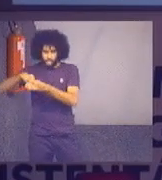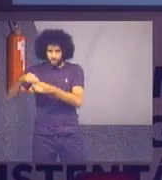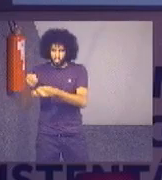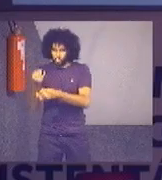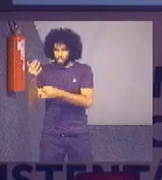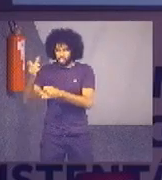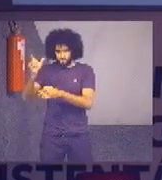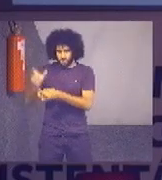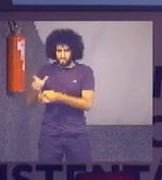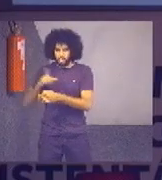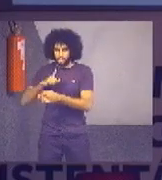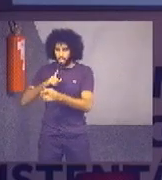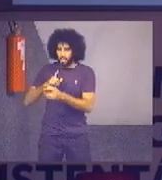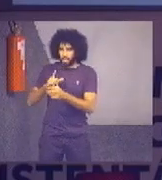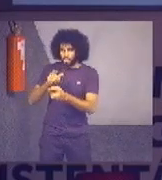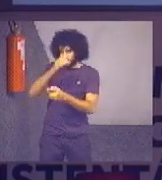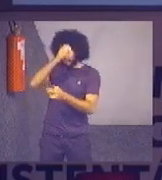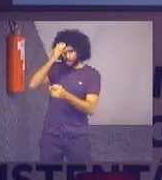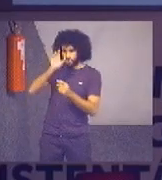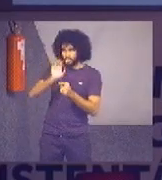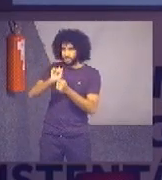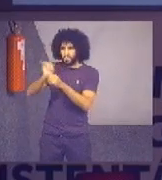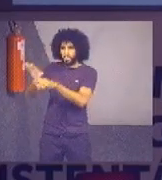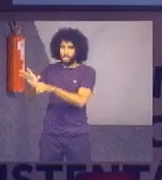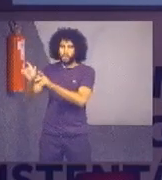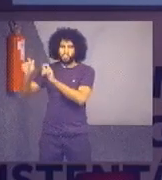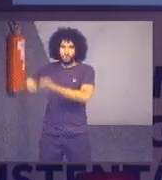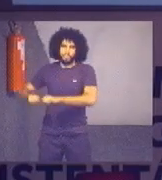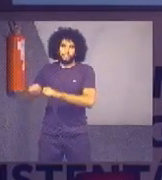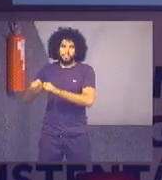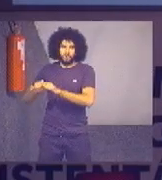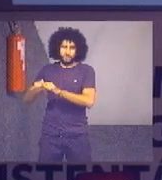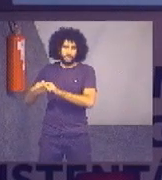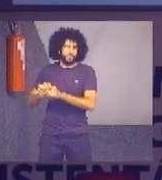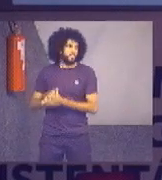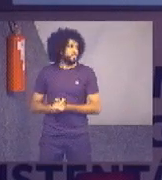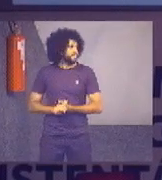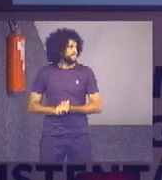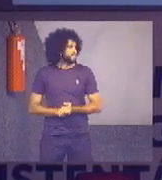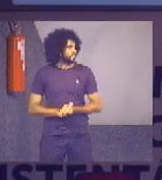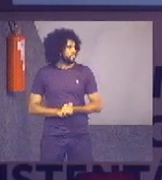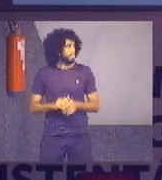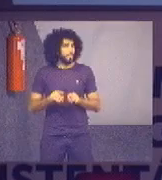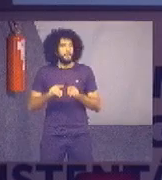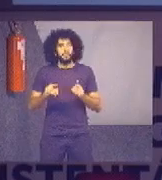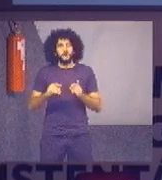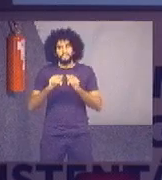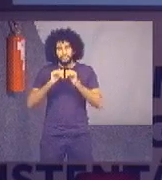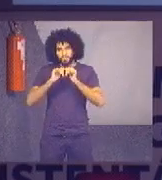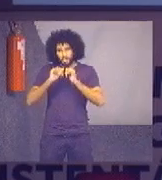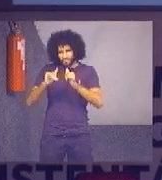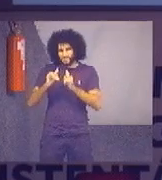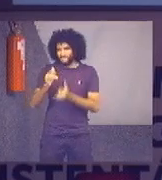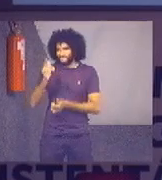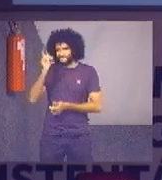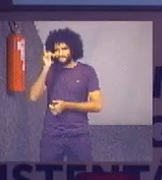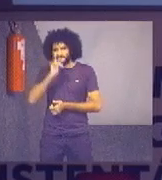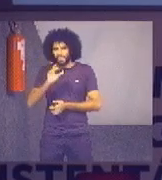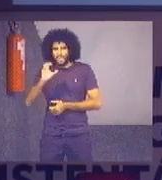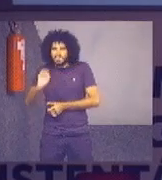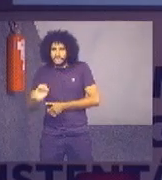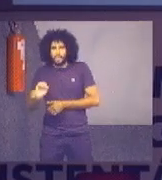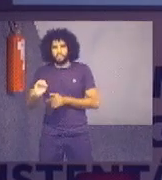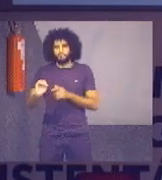circularam pelo fórum, é como a gente consegue ponderar, mas não é uma informação que a gente vai, dificilmente vai conseguir zerar, porque